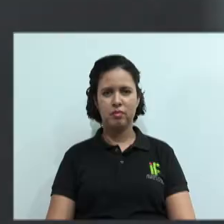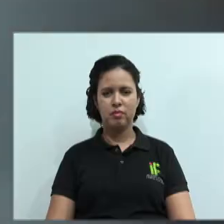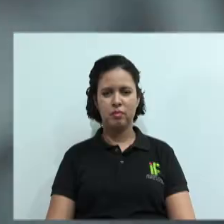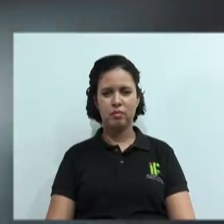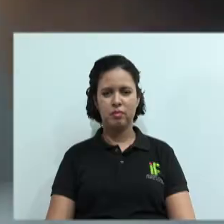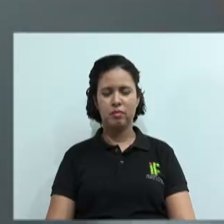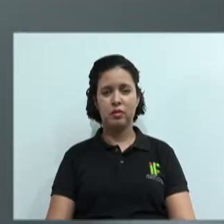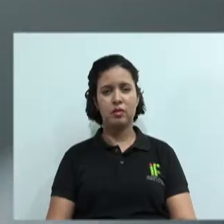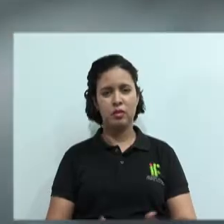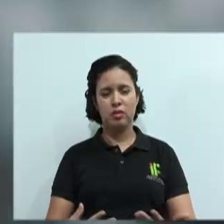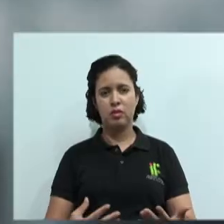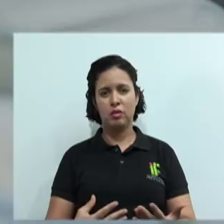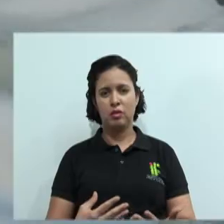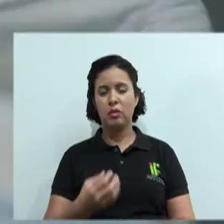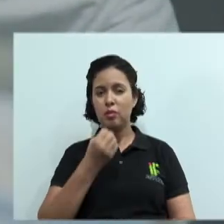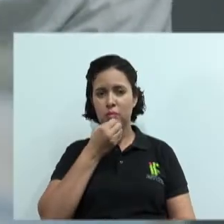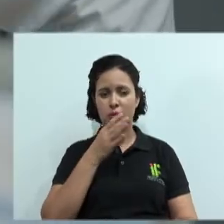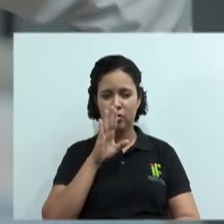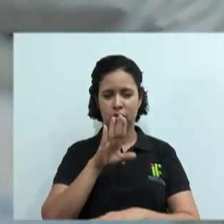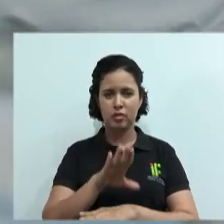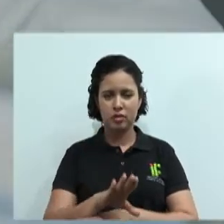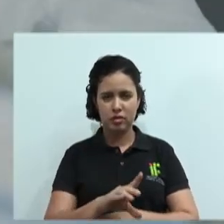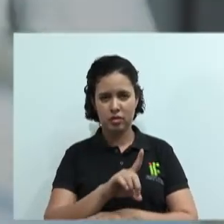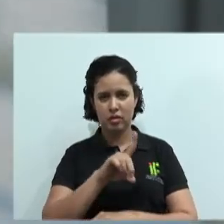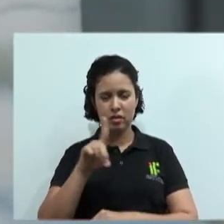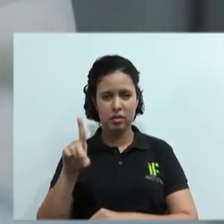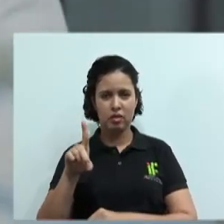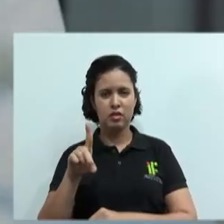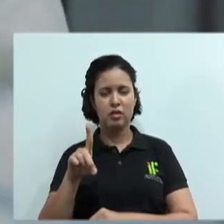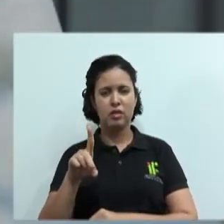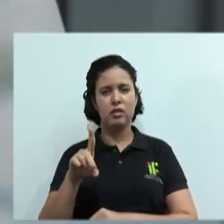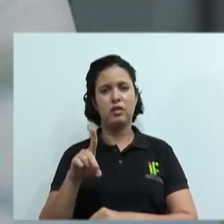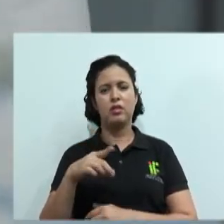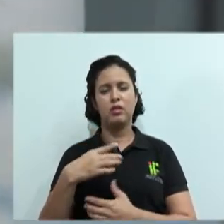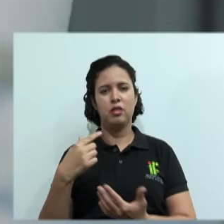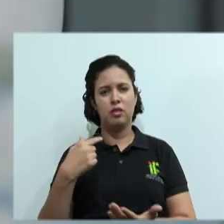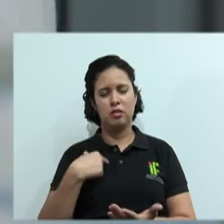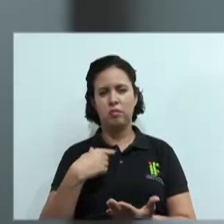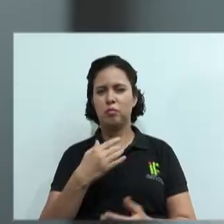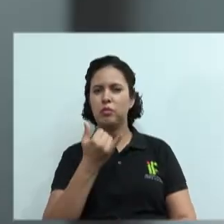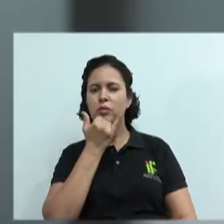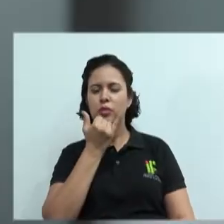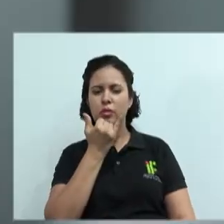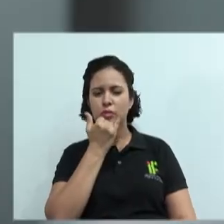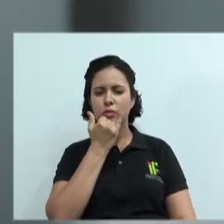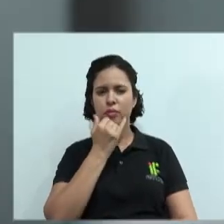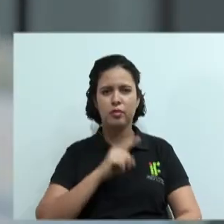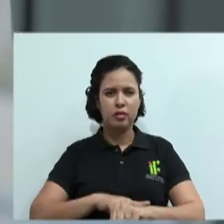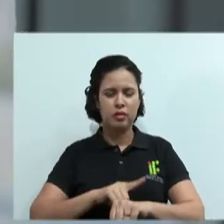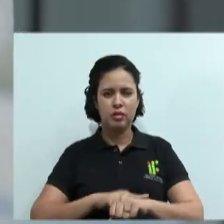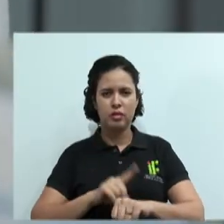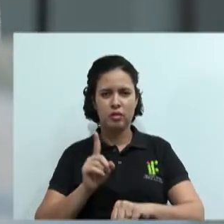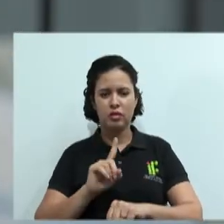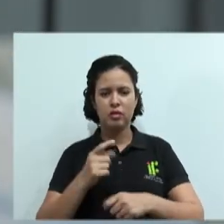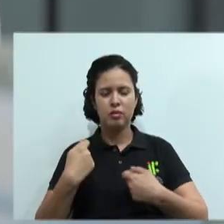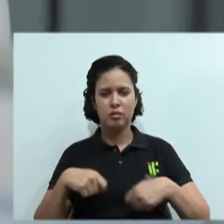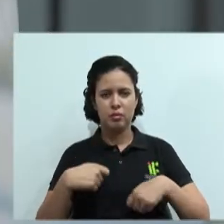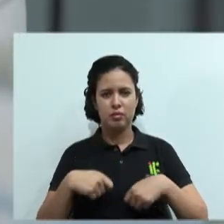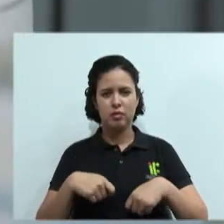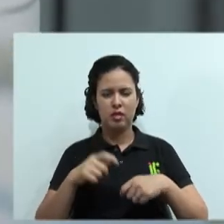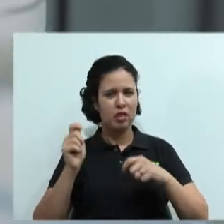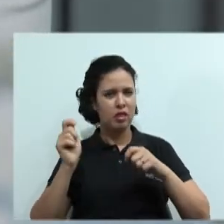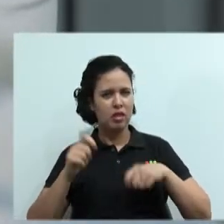Opa, seu Rocha, bom dia, tudo bom? Desculpa incomodar, eu não vou tomar muito tempo do senhor não, tá? Sim. Eu só precisava verificar a